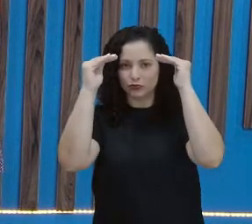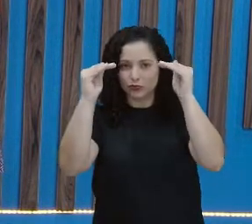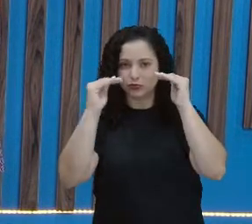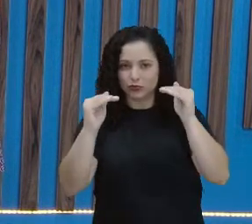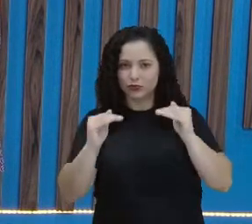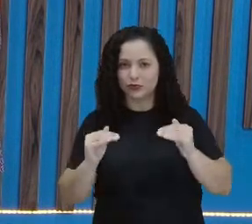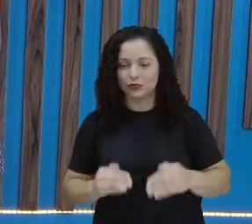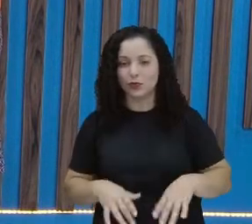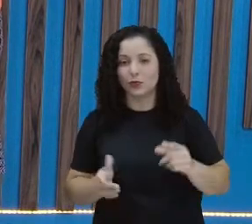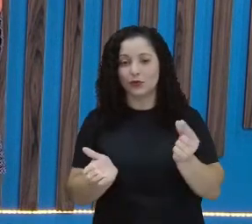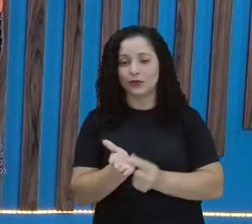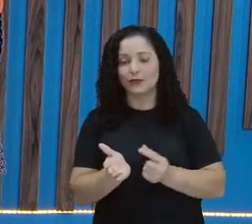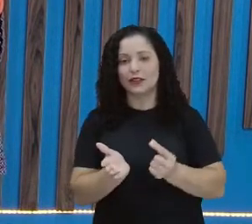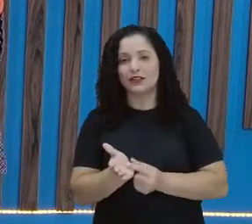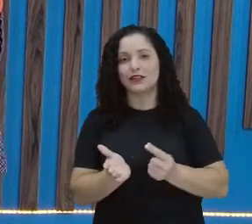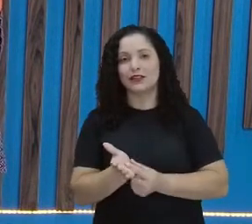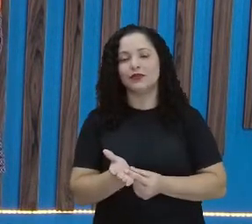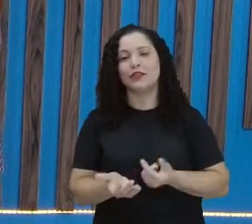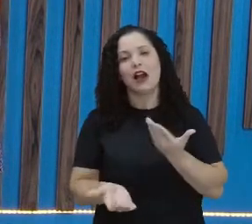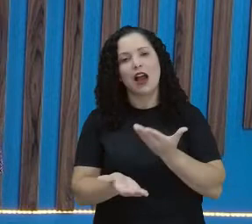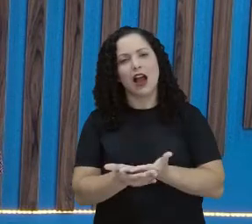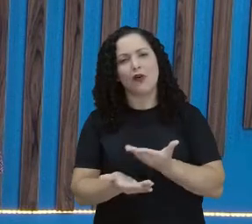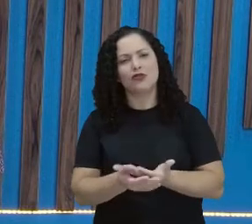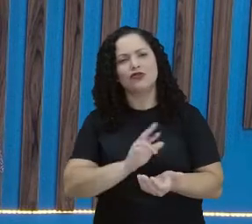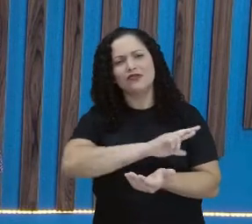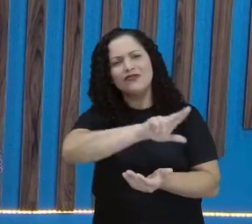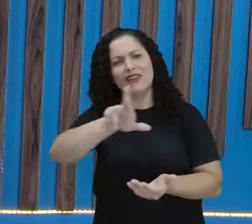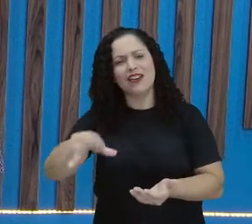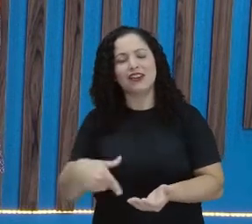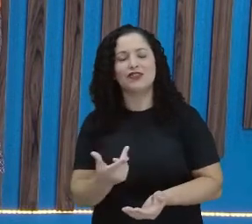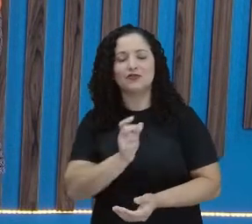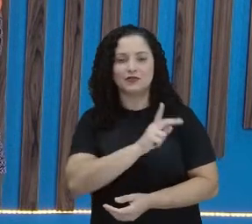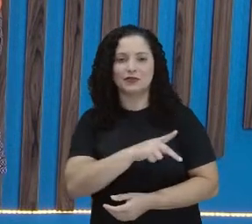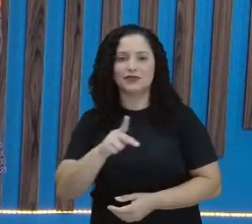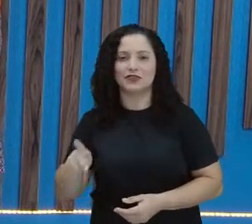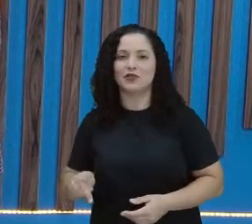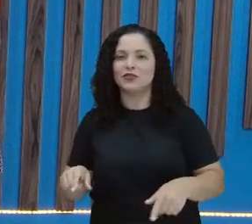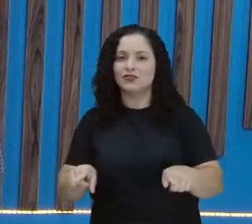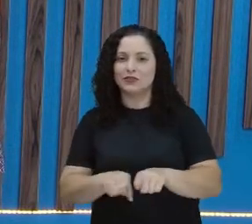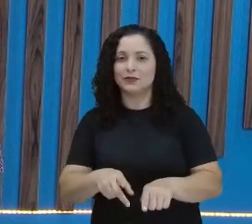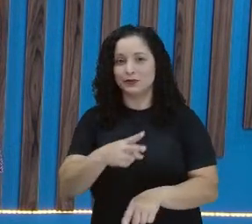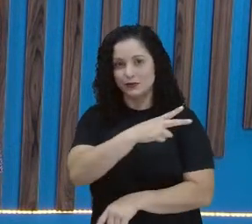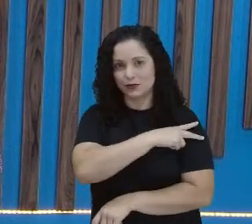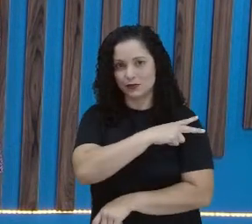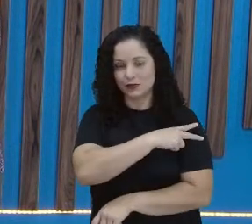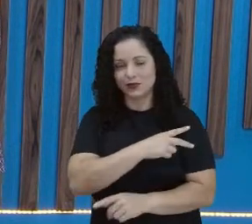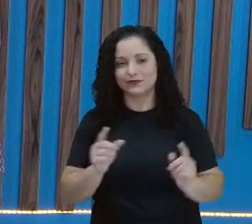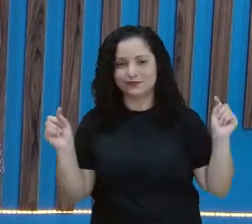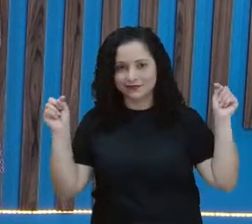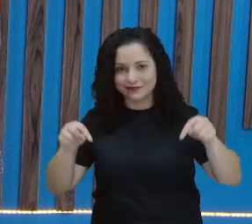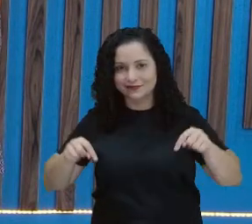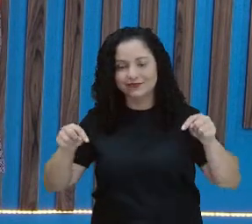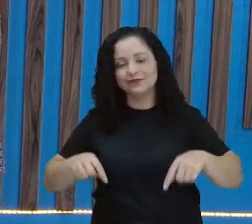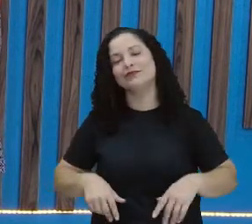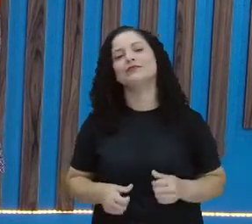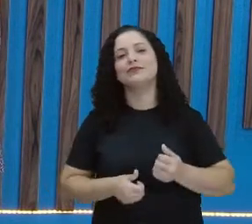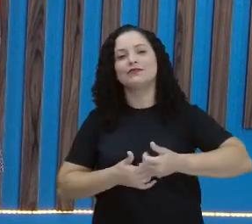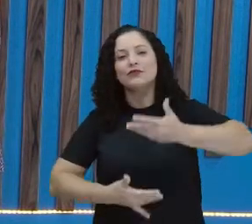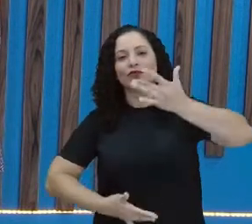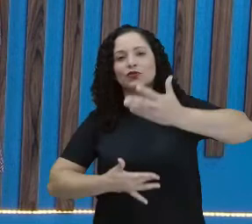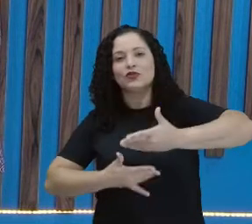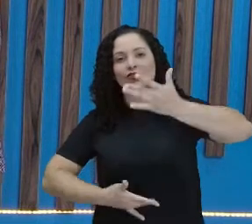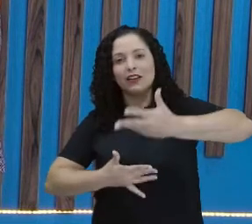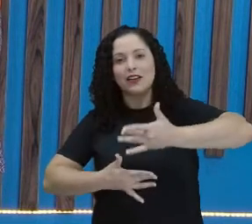aulas. Mas a aula da professora Verônica, a aula da professora, as aulas do segundo ano. E quem está no chat,